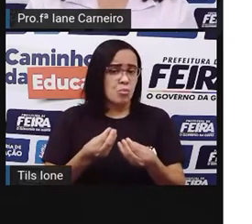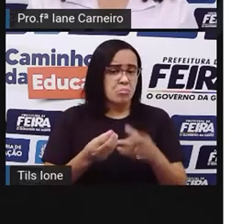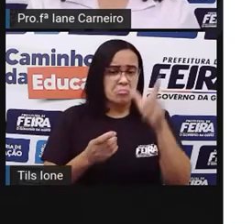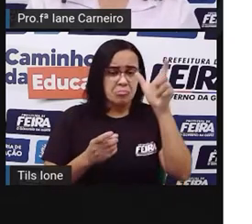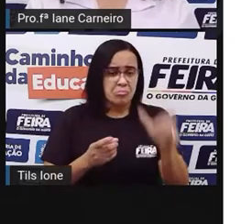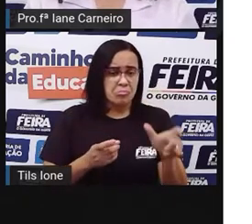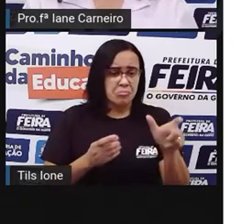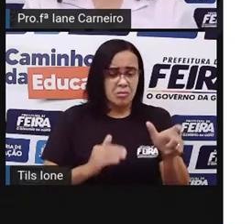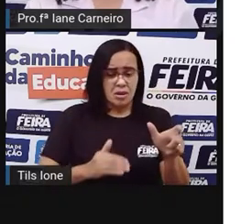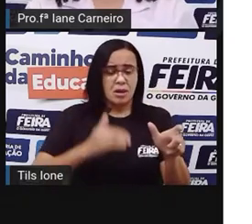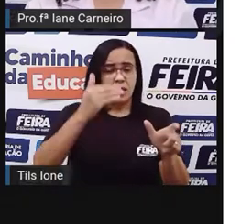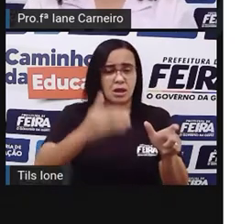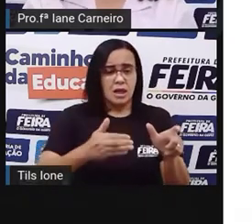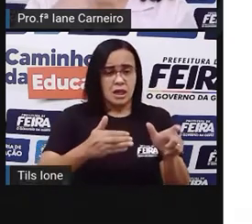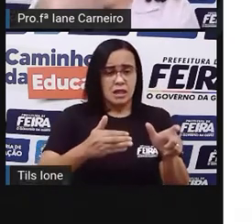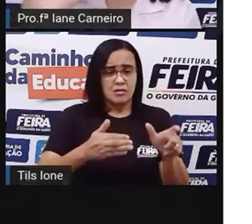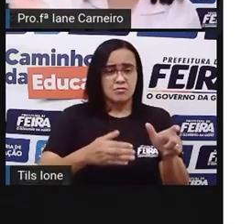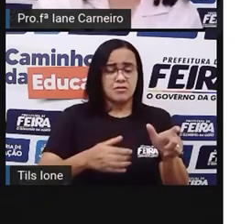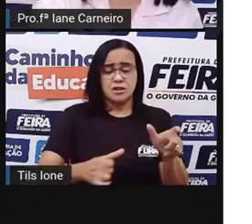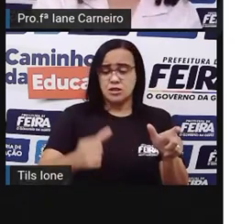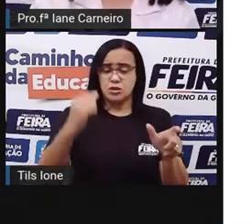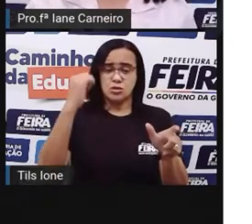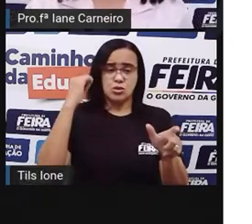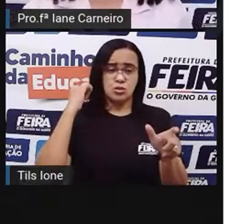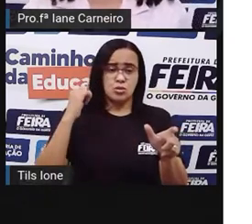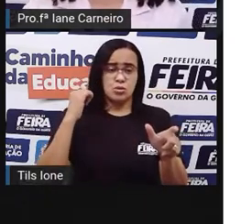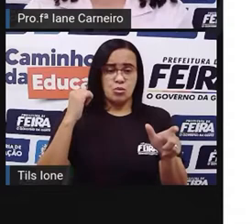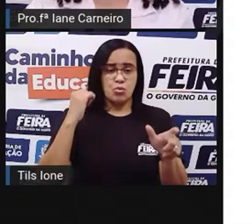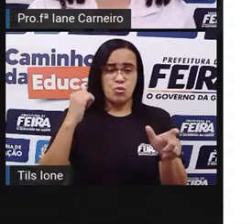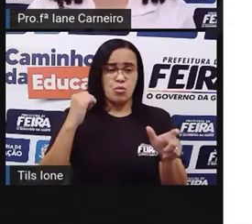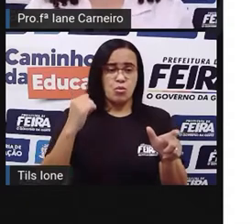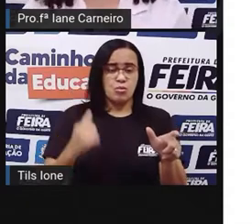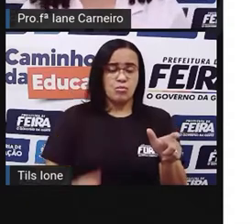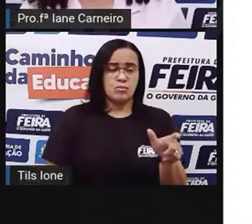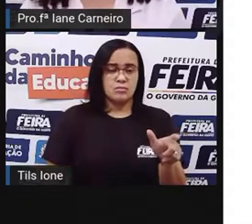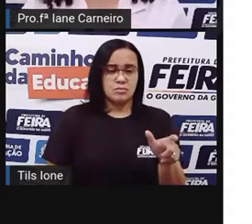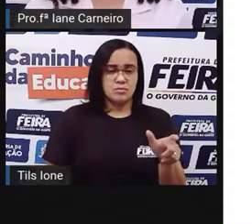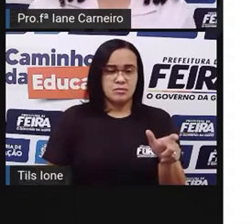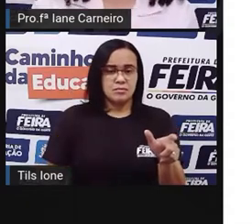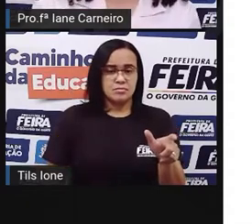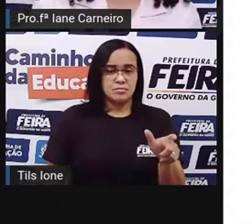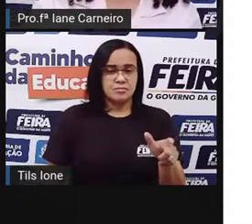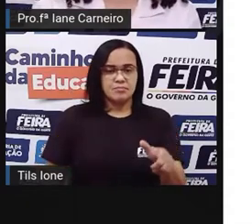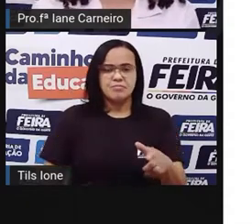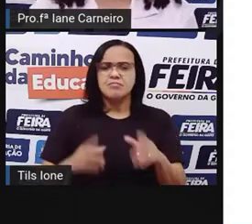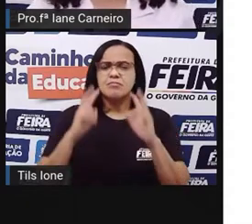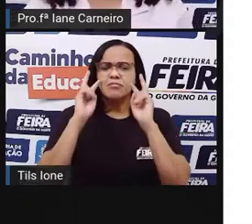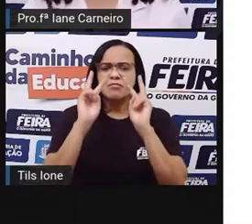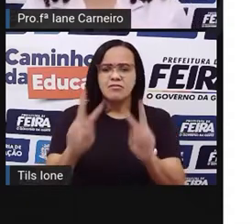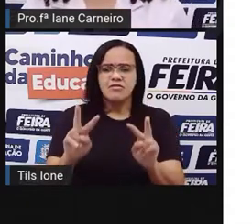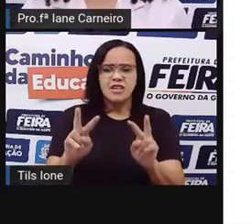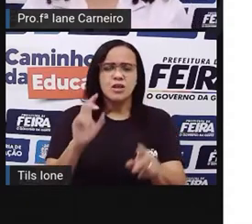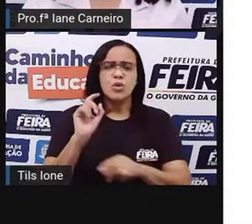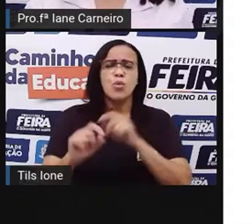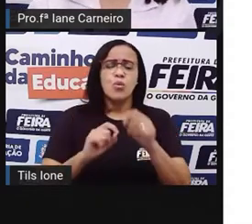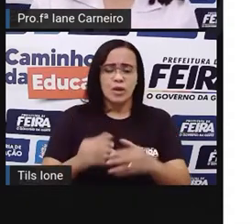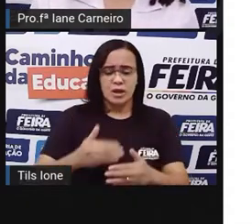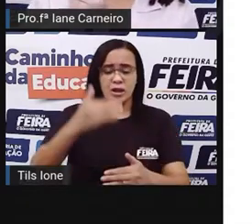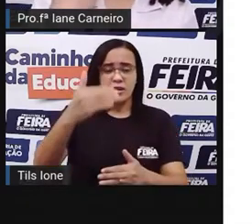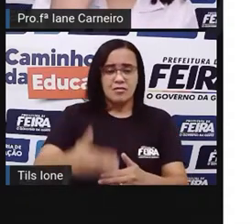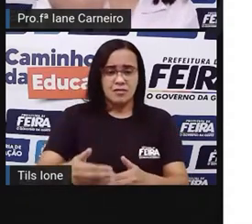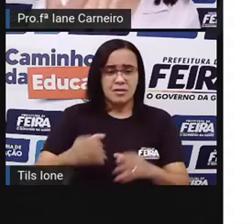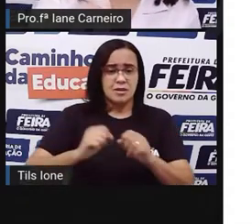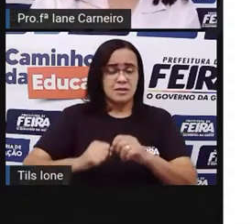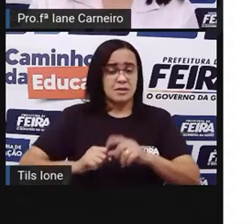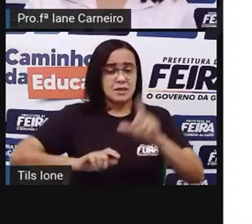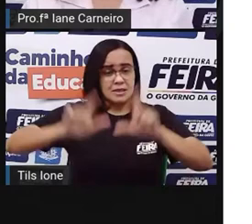Fale aí. O é está na sua frente? A televisão, a mesa, né? Pode ser que tenha